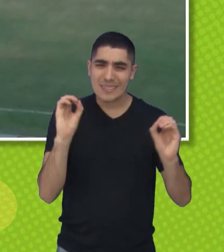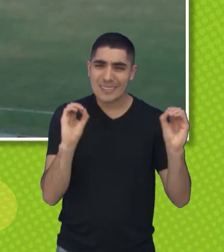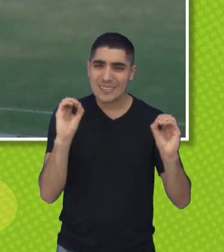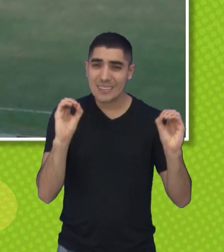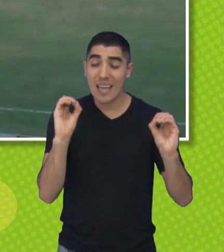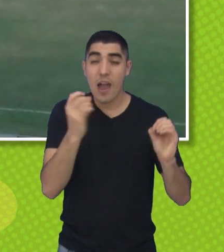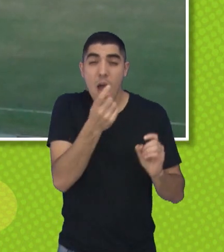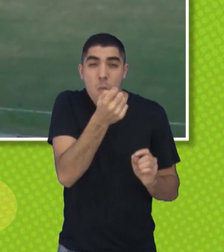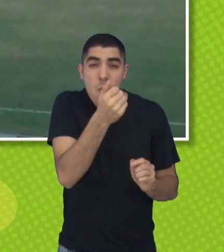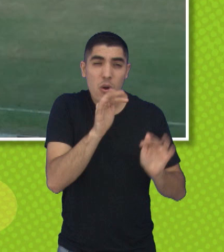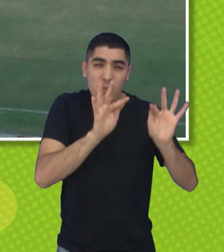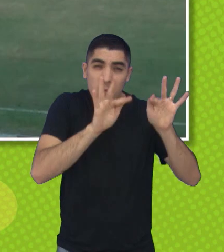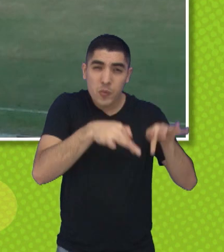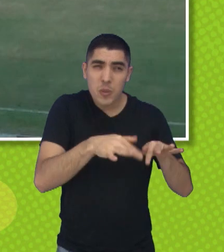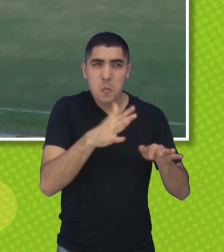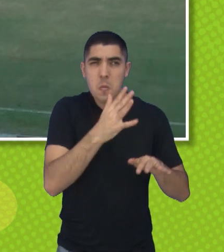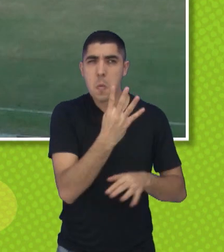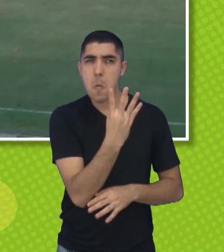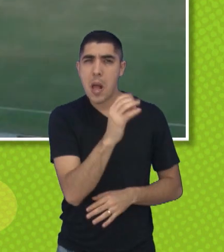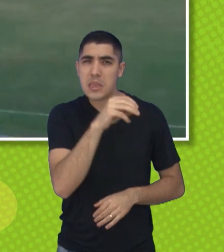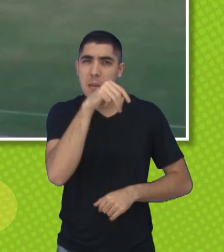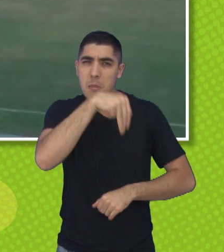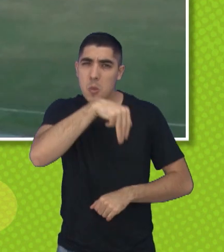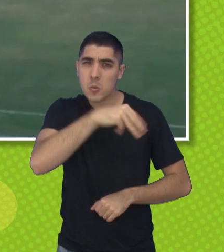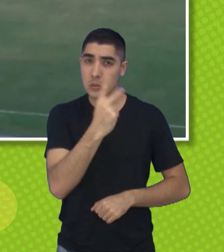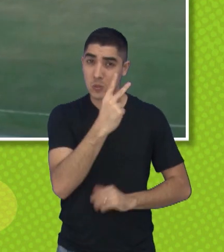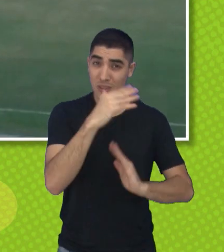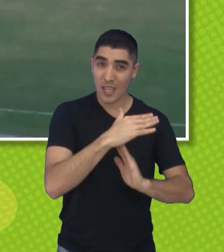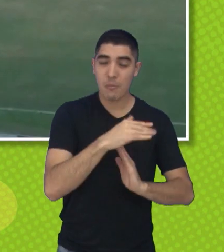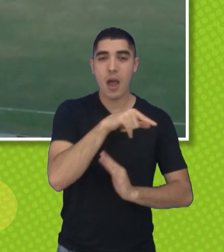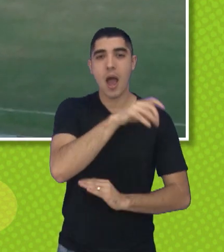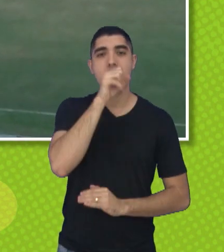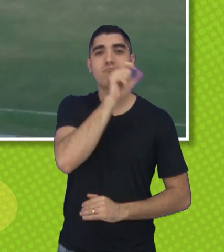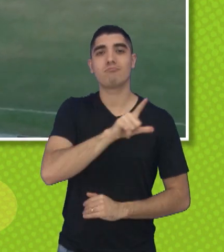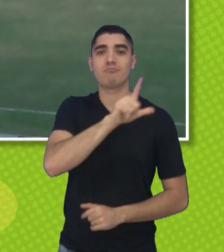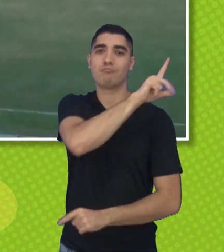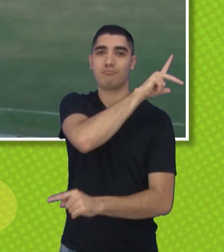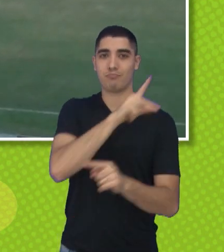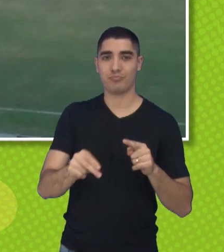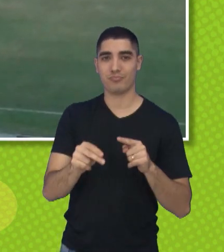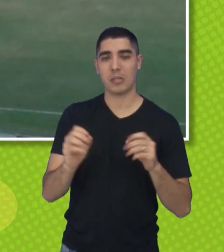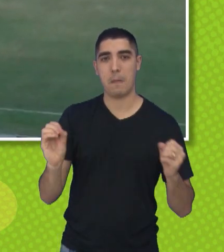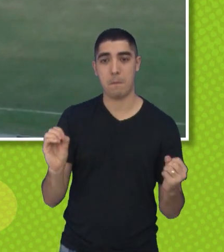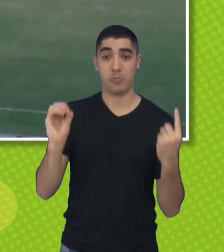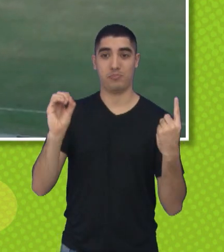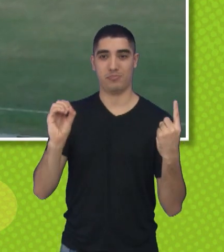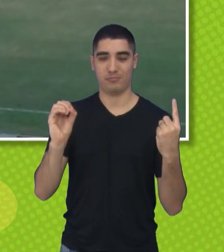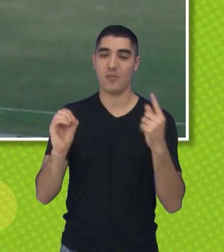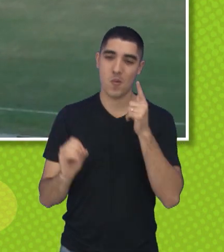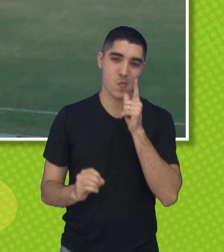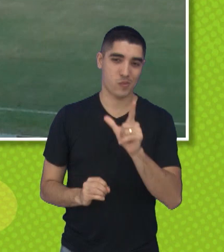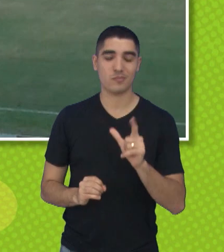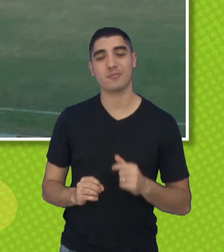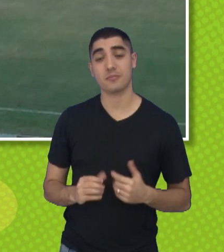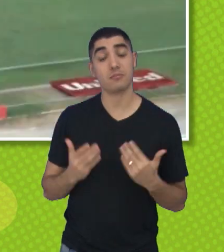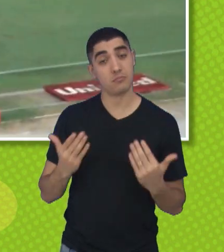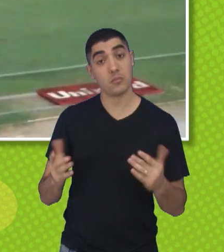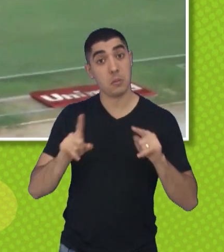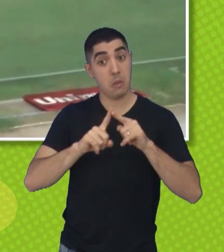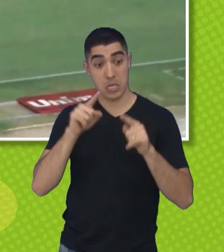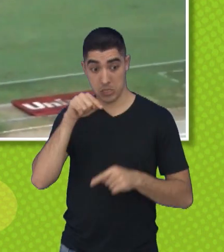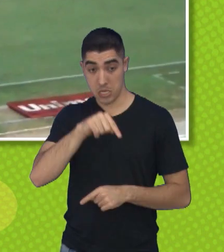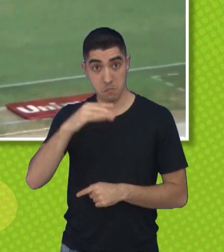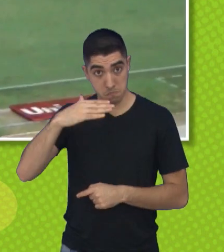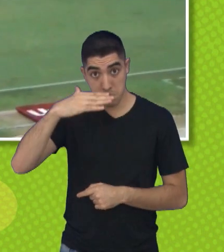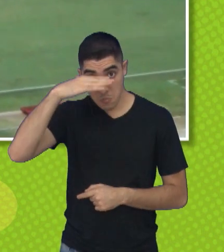os 40 e poucos do segundo tempo. Acabou tomando um gol de bola parada, mas o Pouso Alegre é um